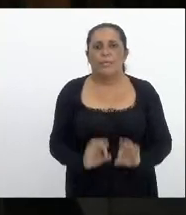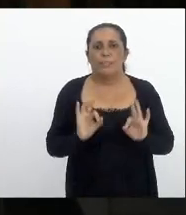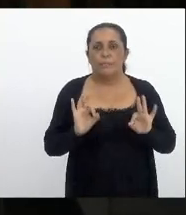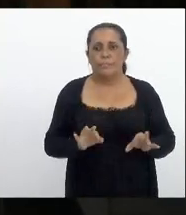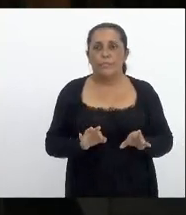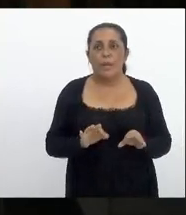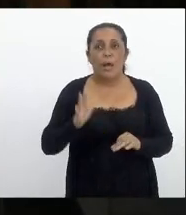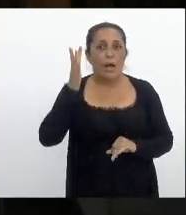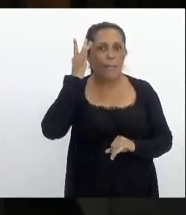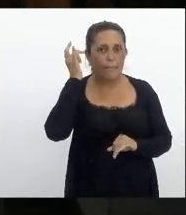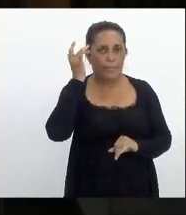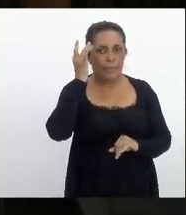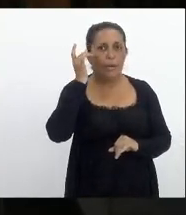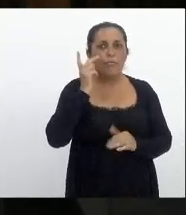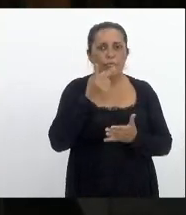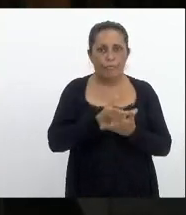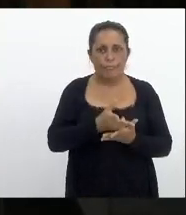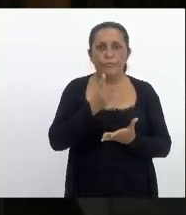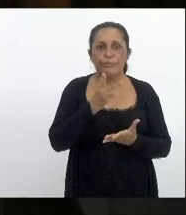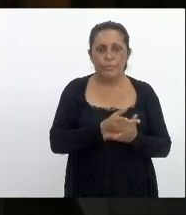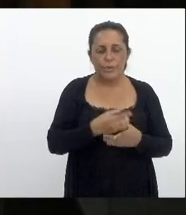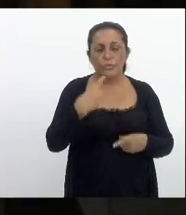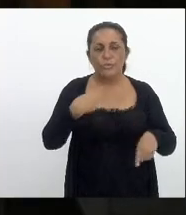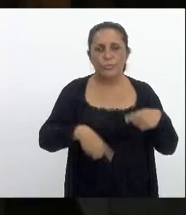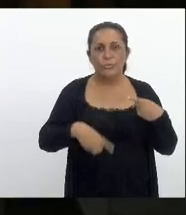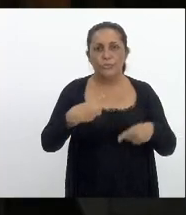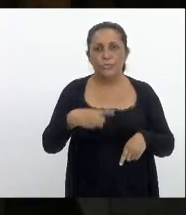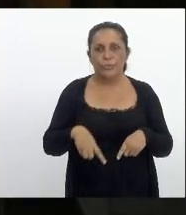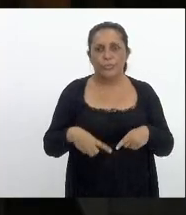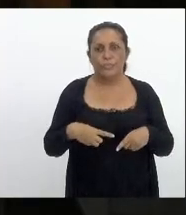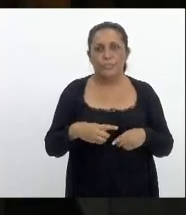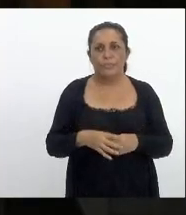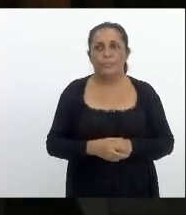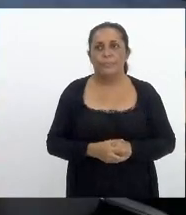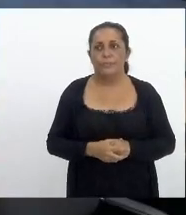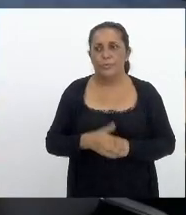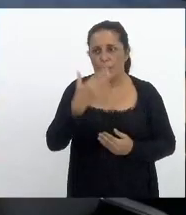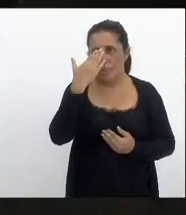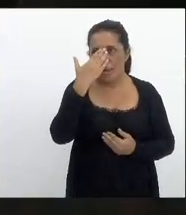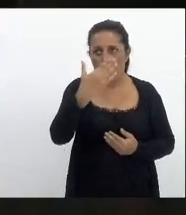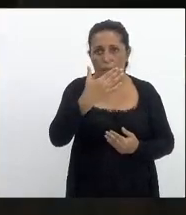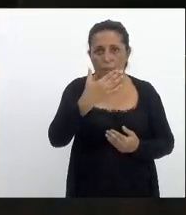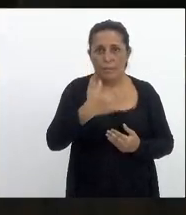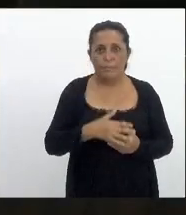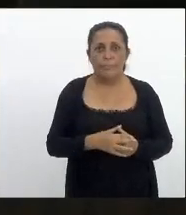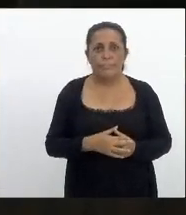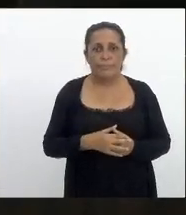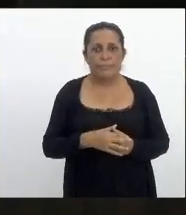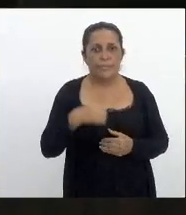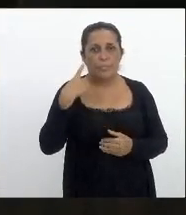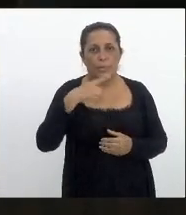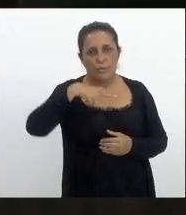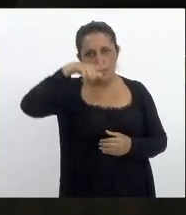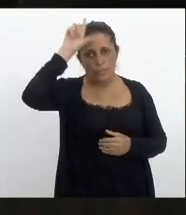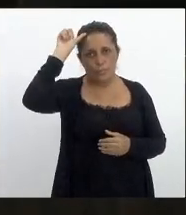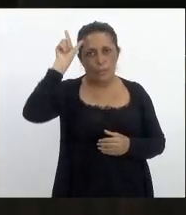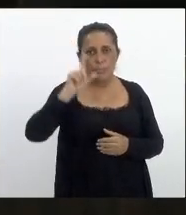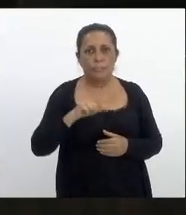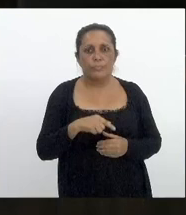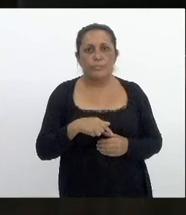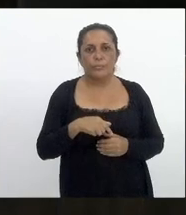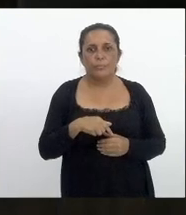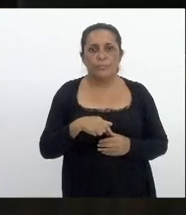amanhã continuo a discutir a matéria muito obrigado senhora obrigada deputado Luiz Pago próximo orador